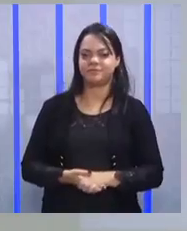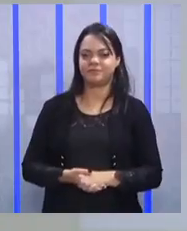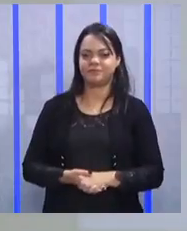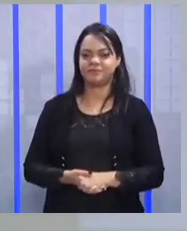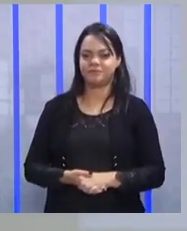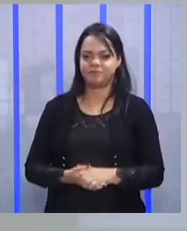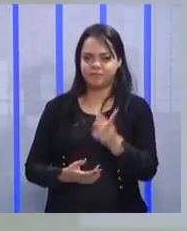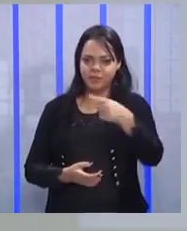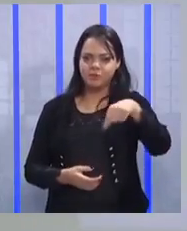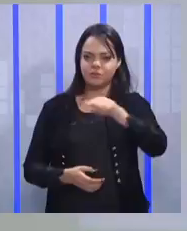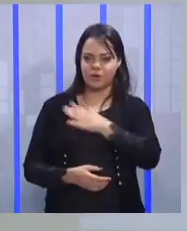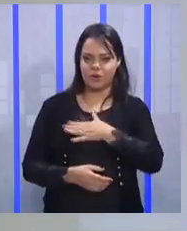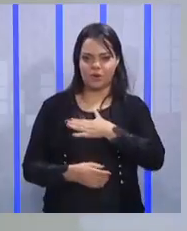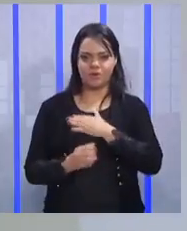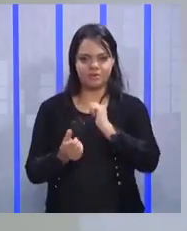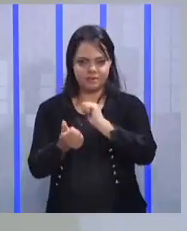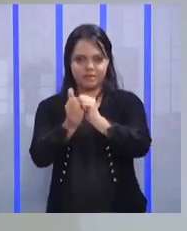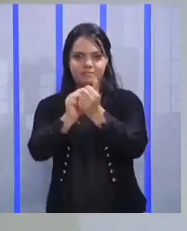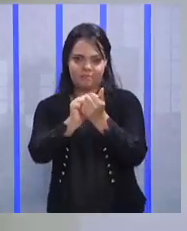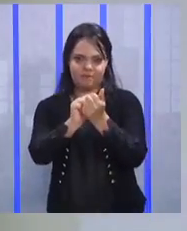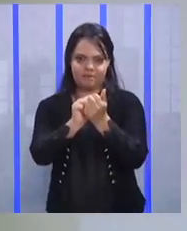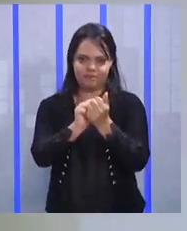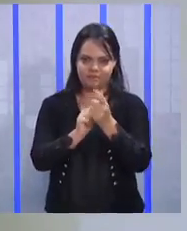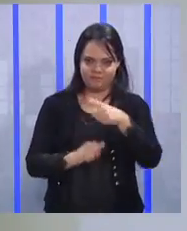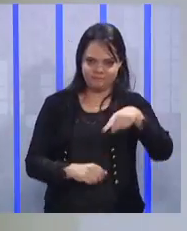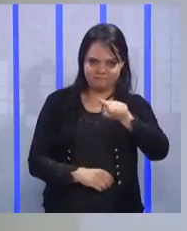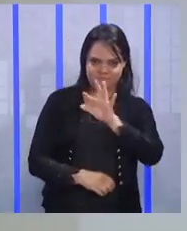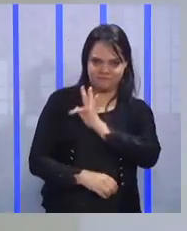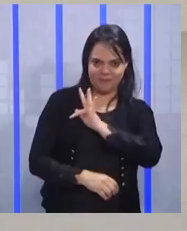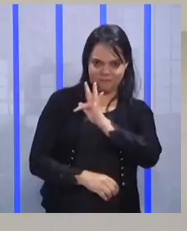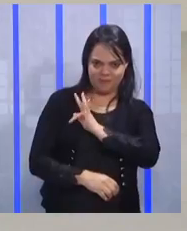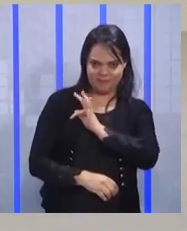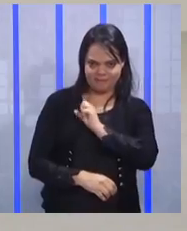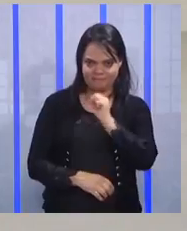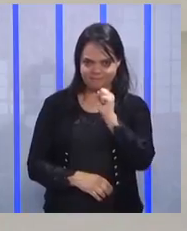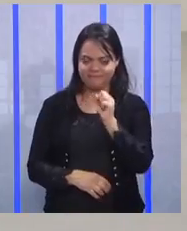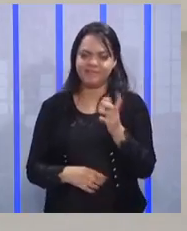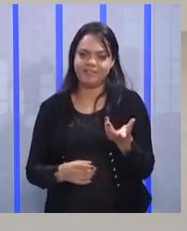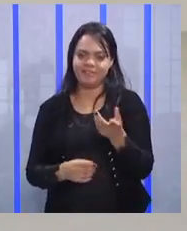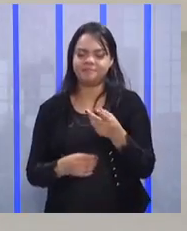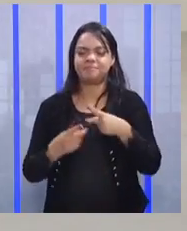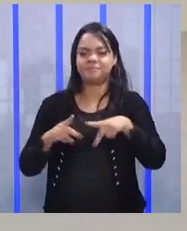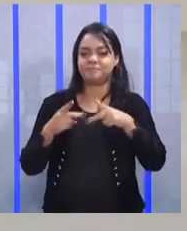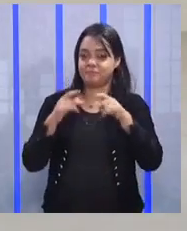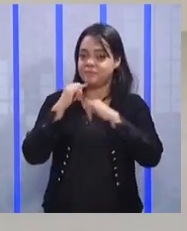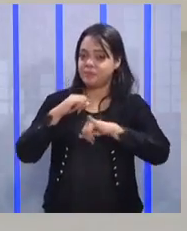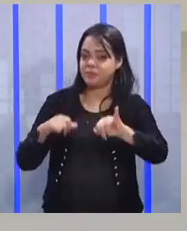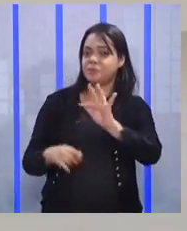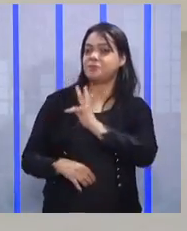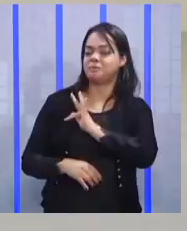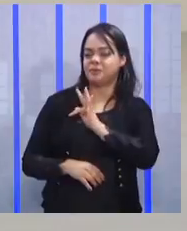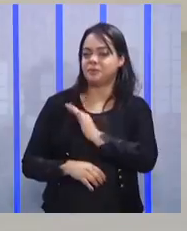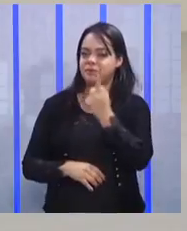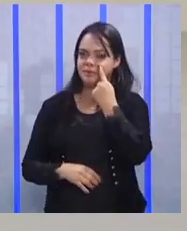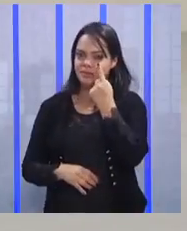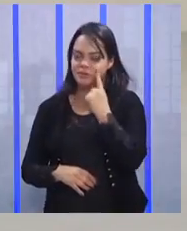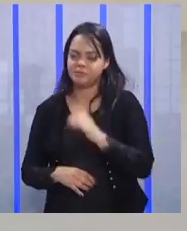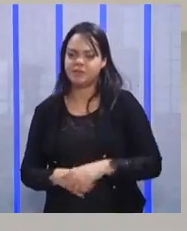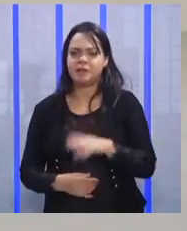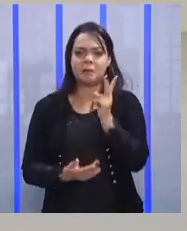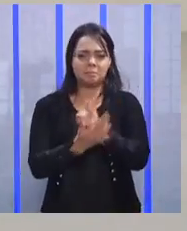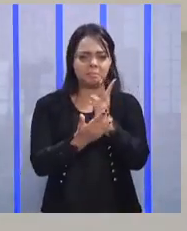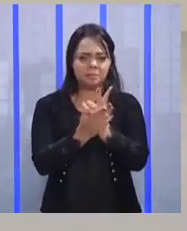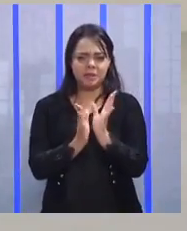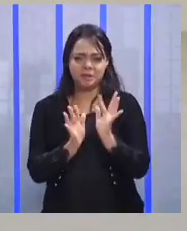Quem aqui gosta de esporte? Algum flamenguista aí? A notícia é do Flamengo, hein? Olha lá, nem o fim do